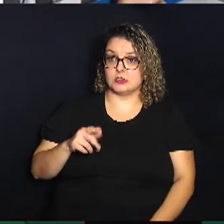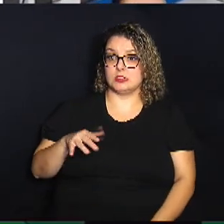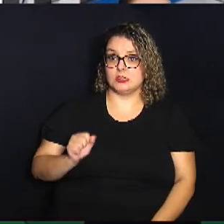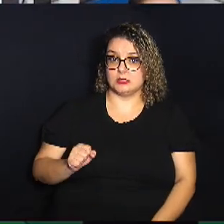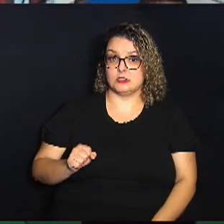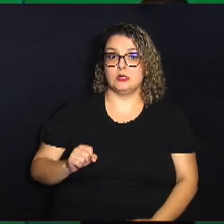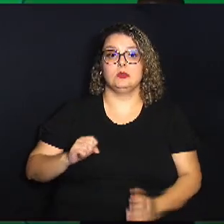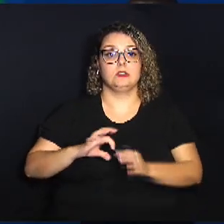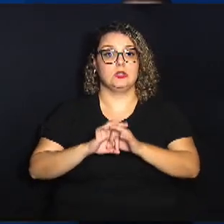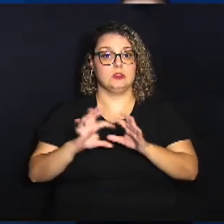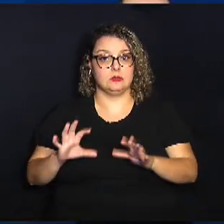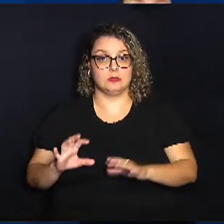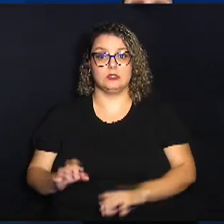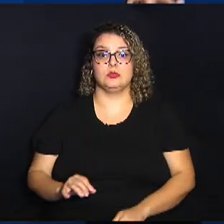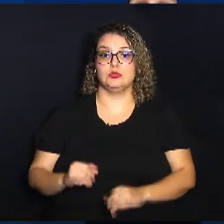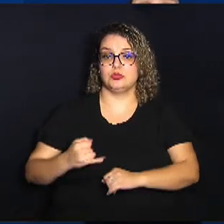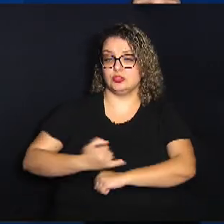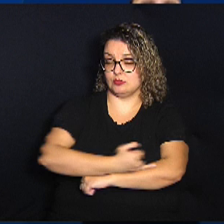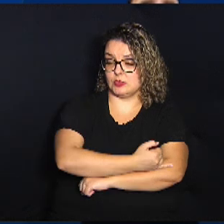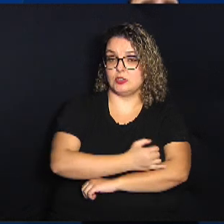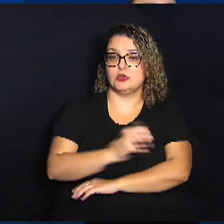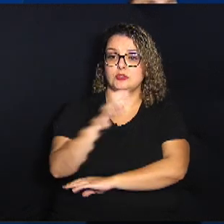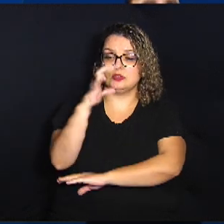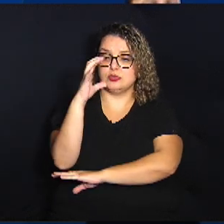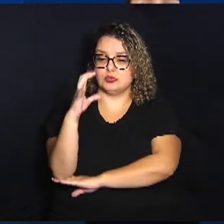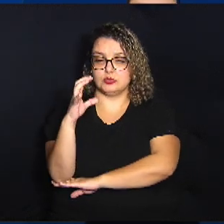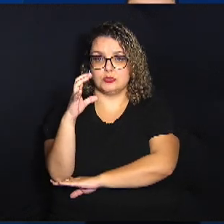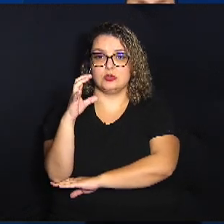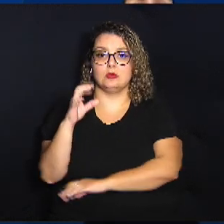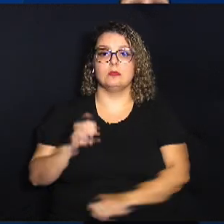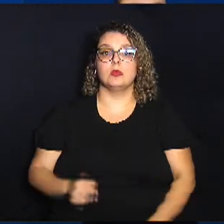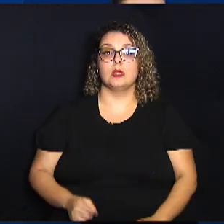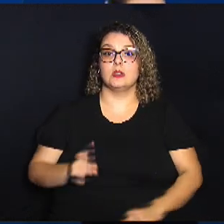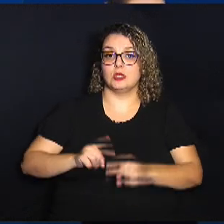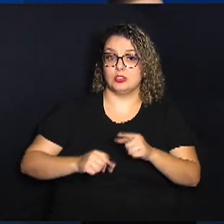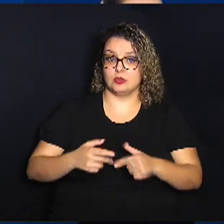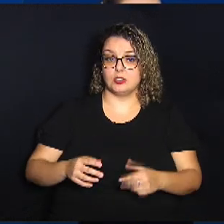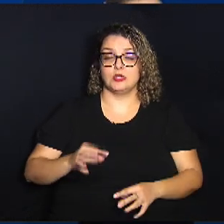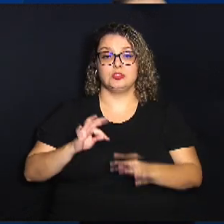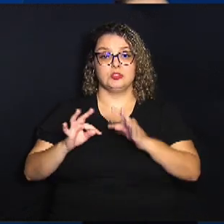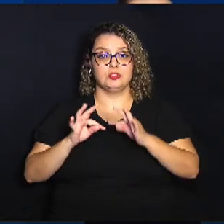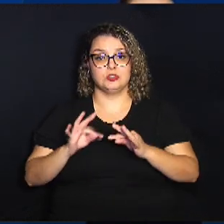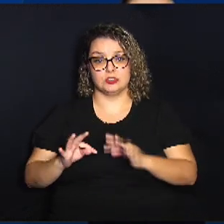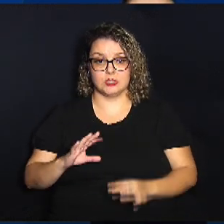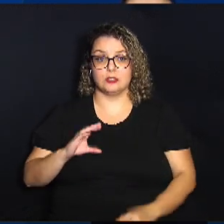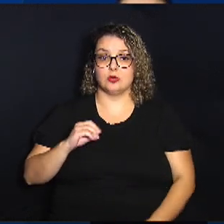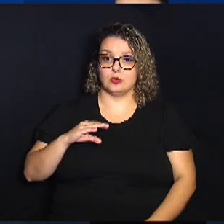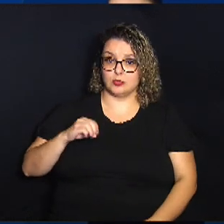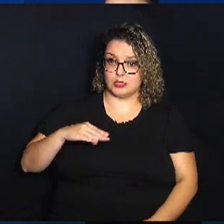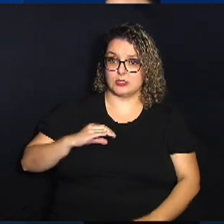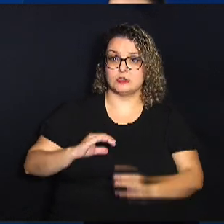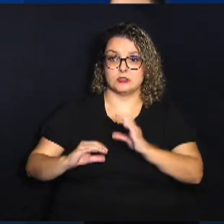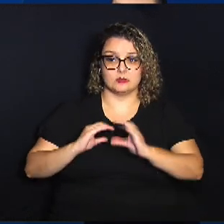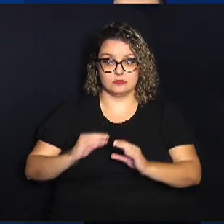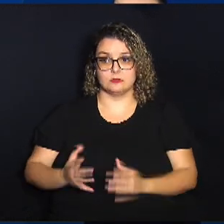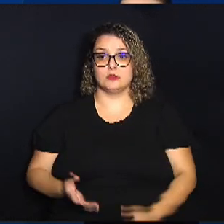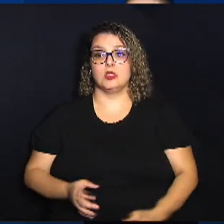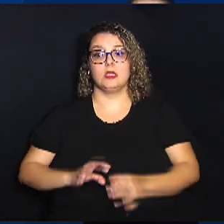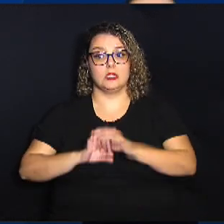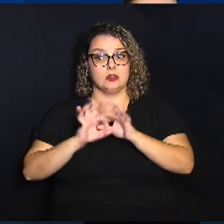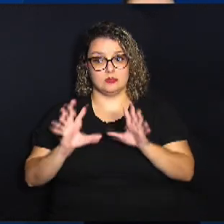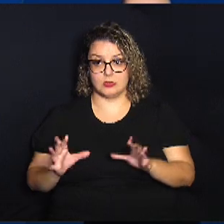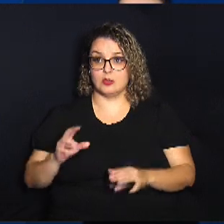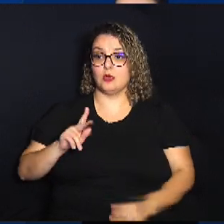licenciamento de infraestrutura de suporte para equipamentos de telecomunicações e afins autorizados